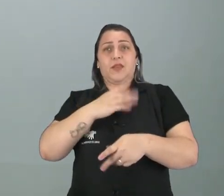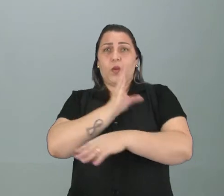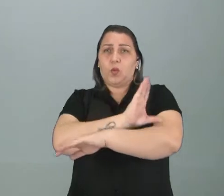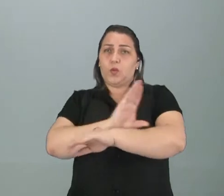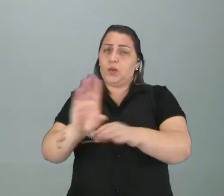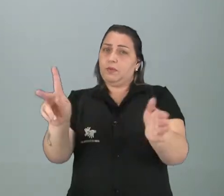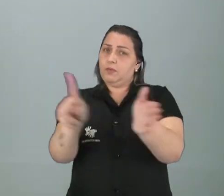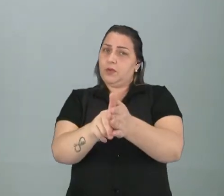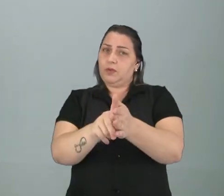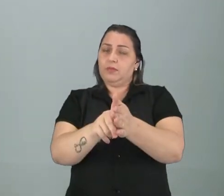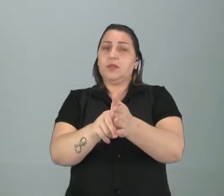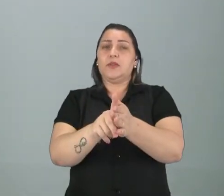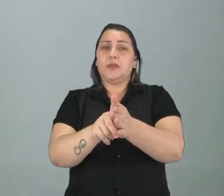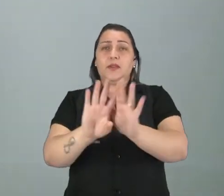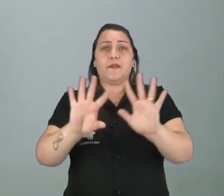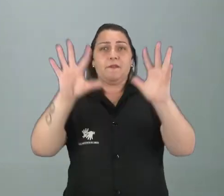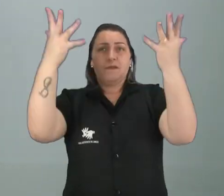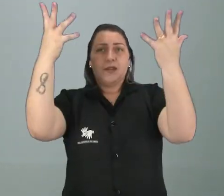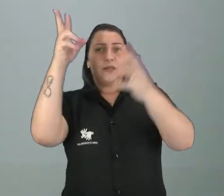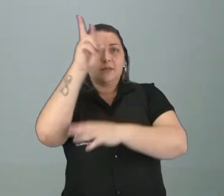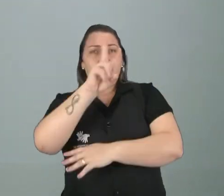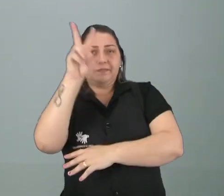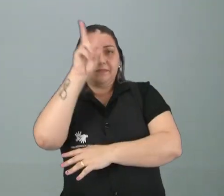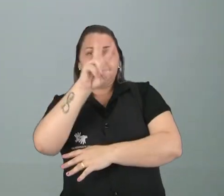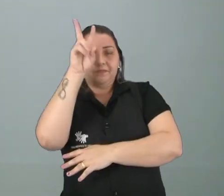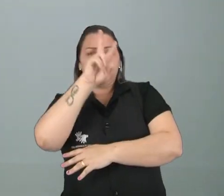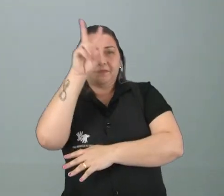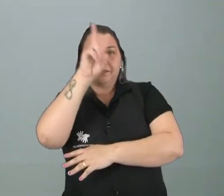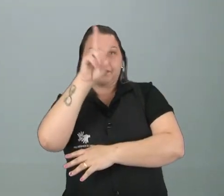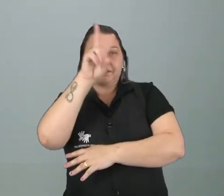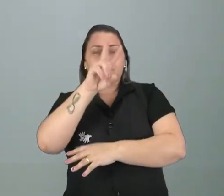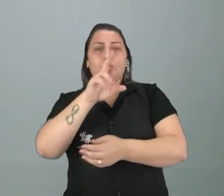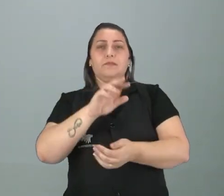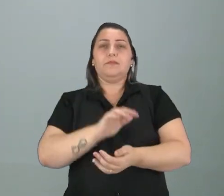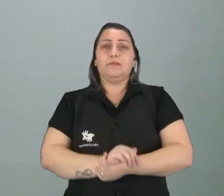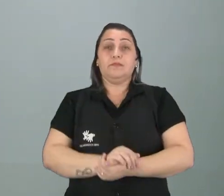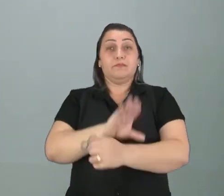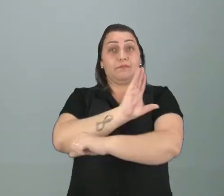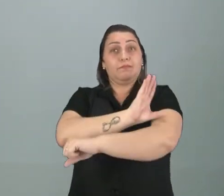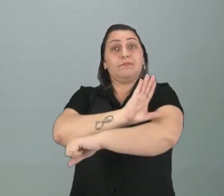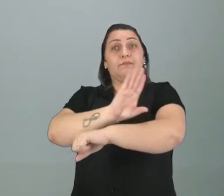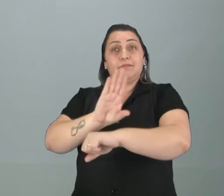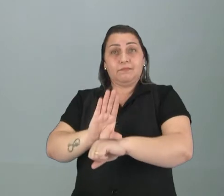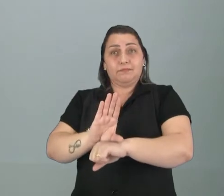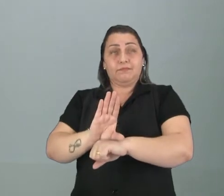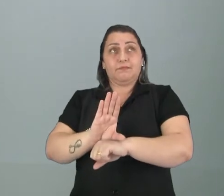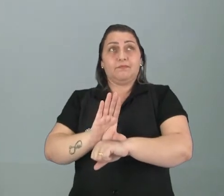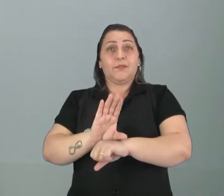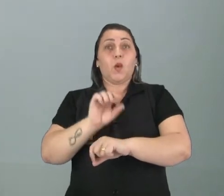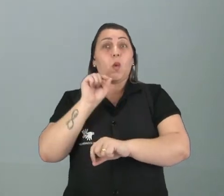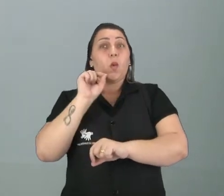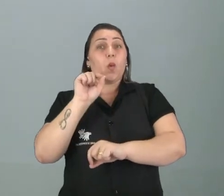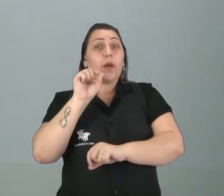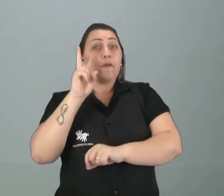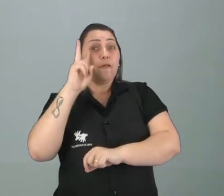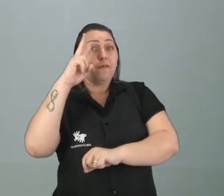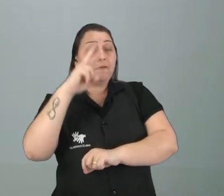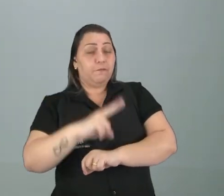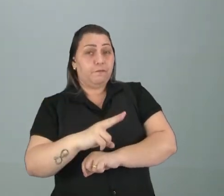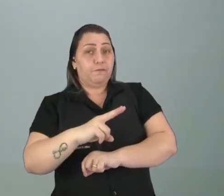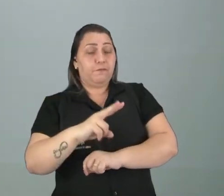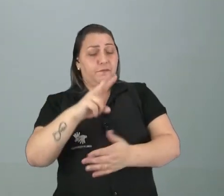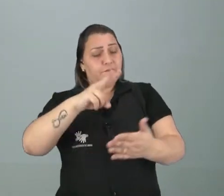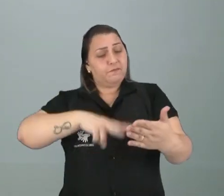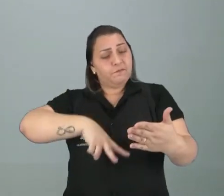cultura. Então, com essa festa aqui, eles relembram, né? As questões culturais. O que eu observo, né? Quando